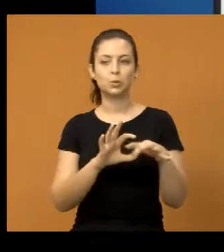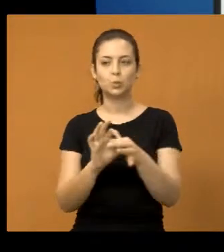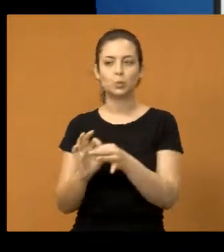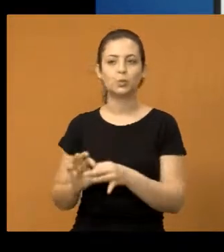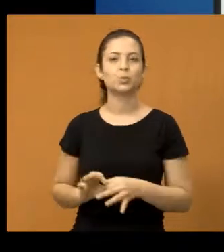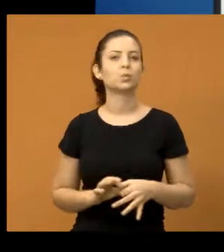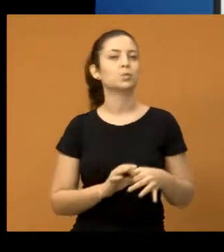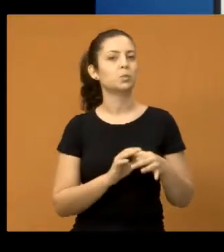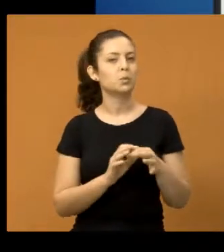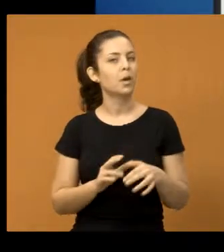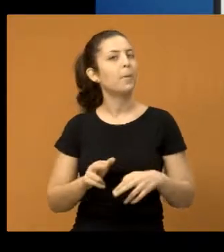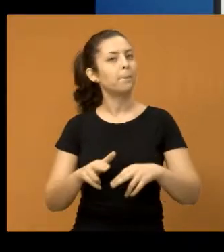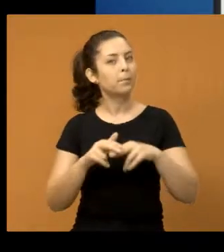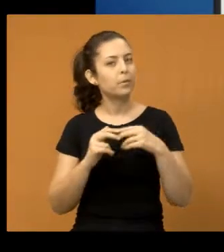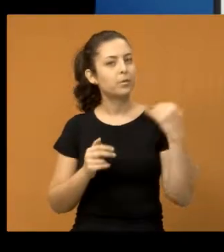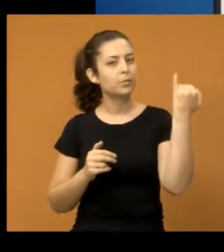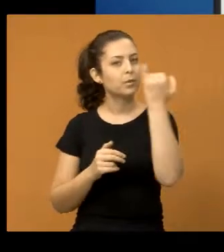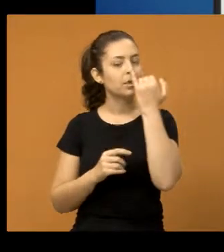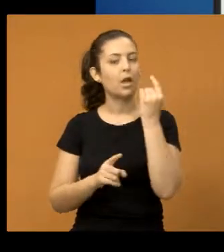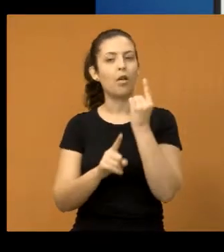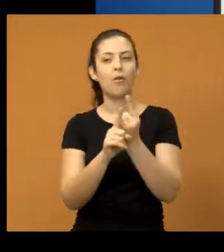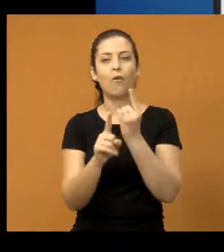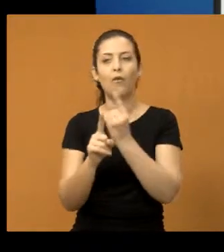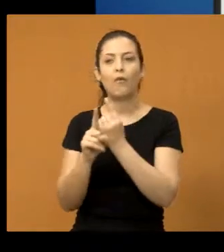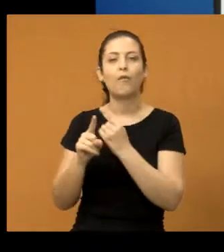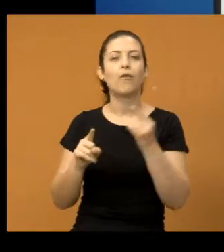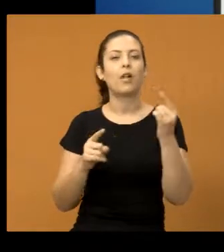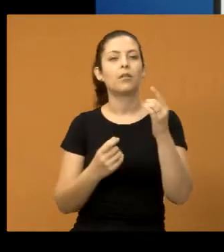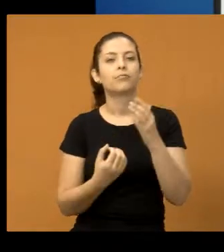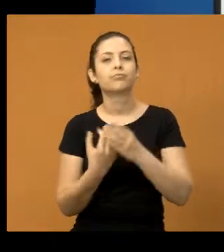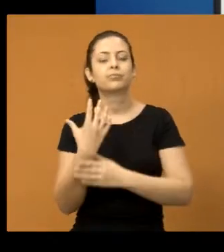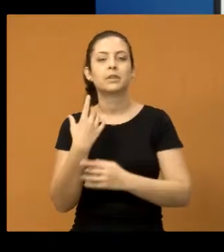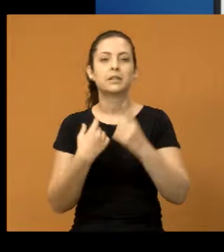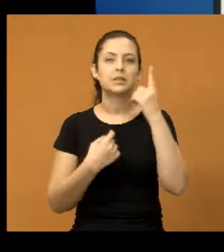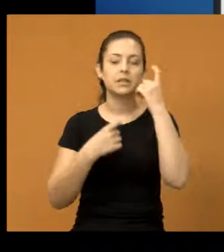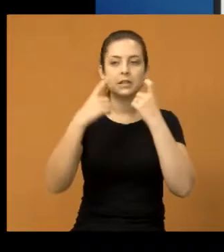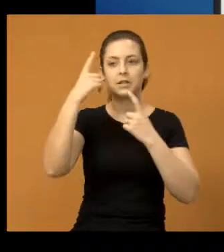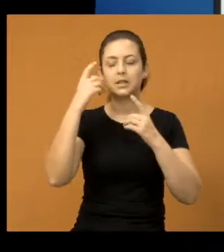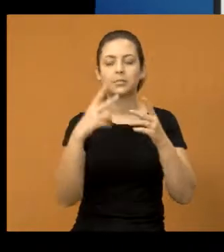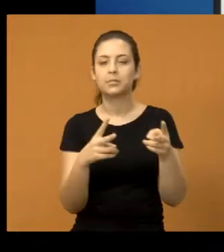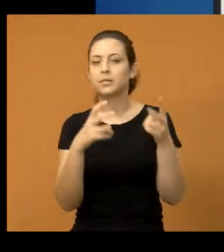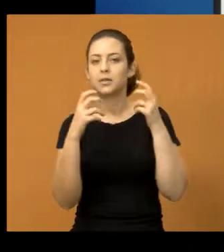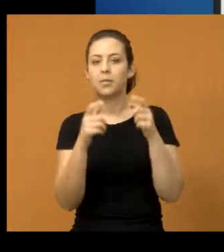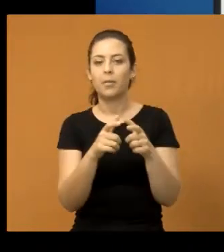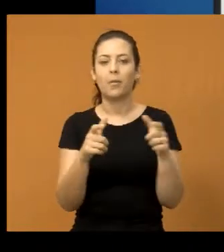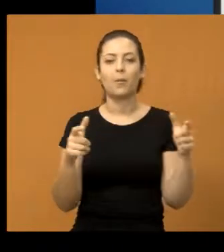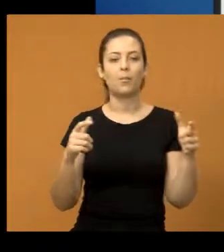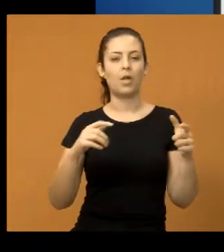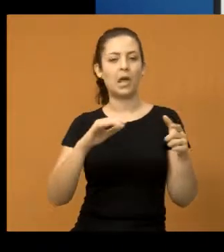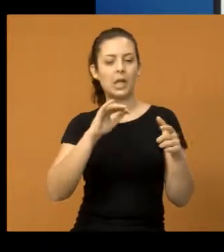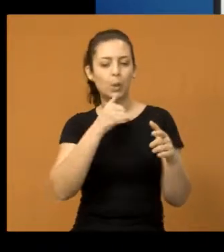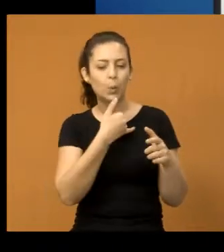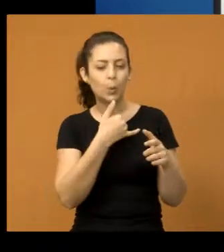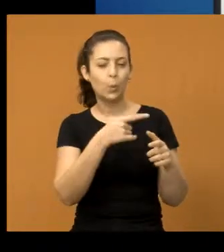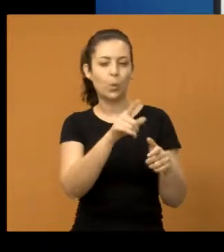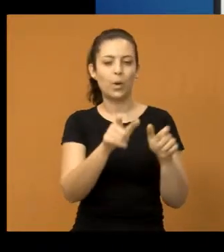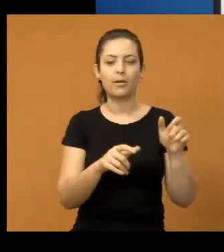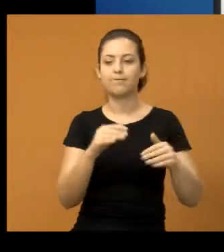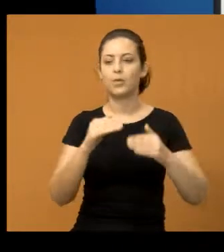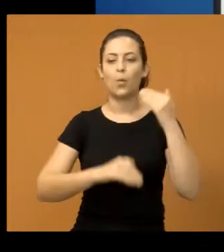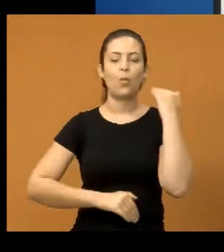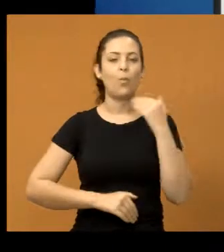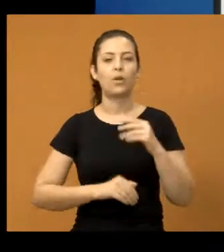por isso que é importante essas reuniões, esses encontros, que é dali que a gente percebe o descontentamento das pessoas